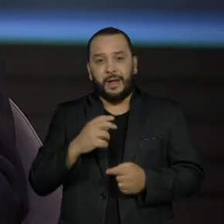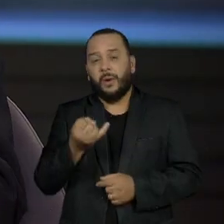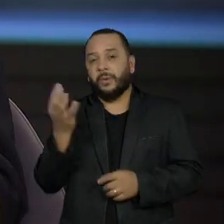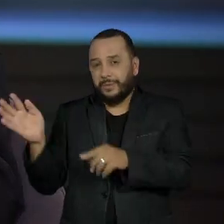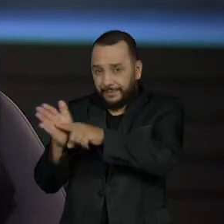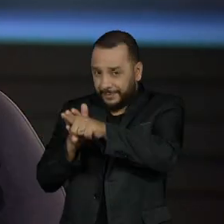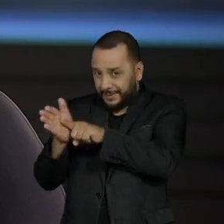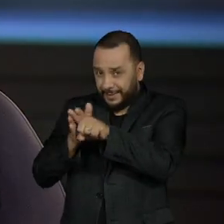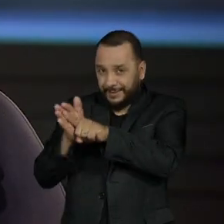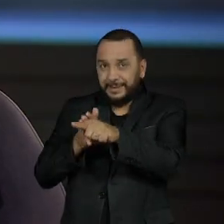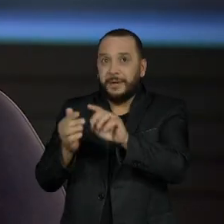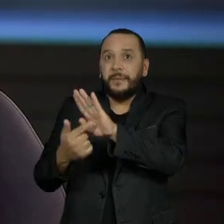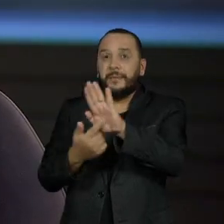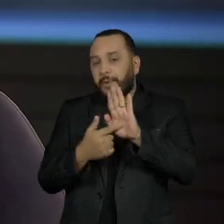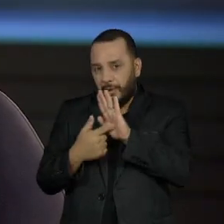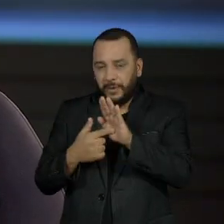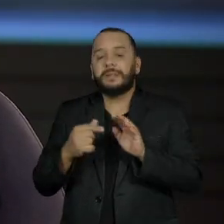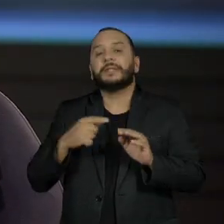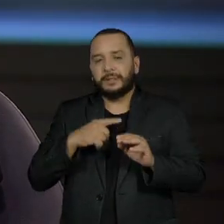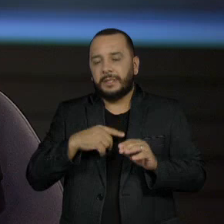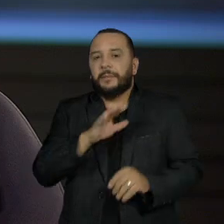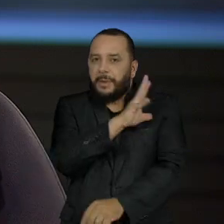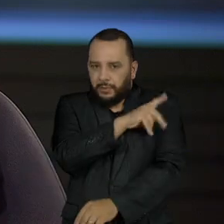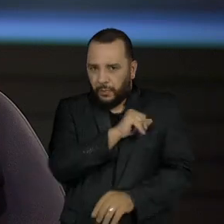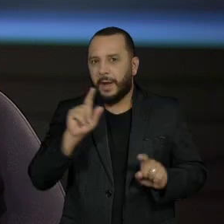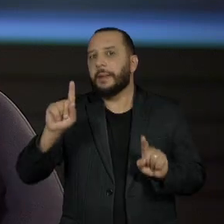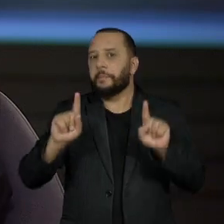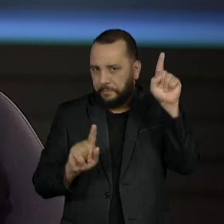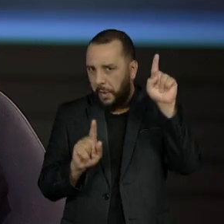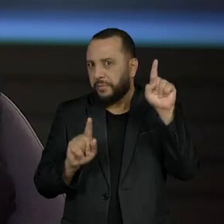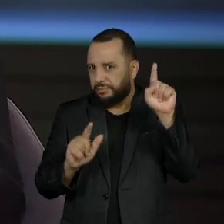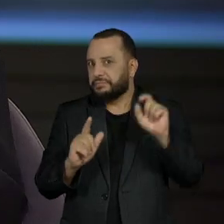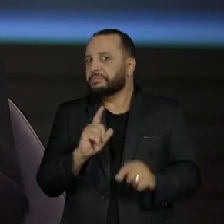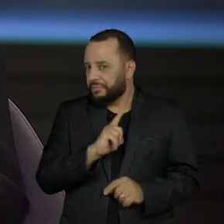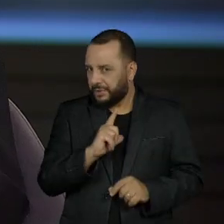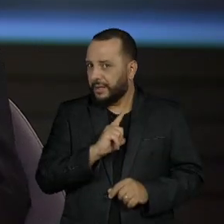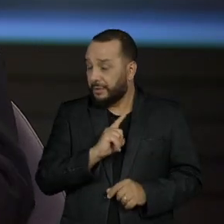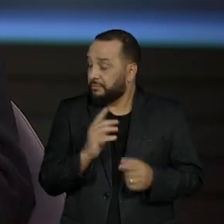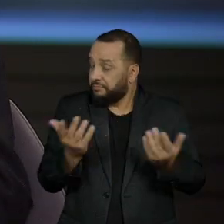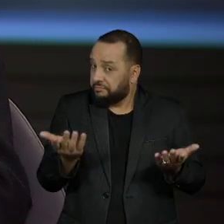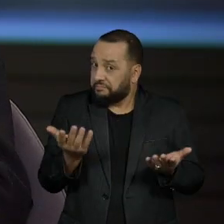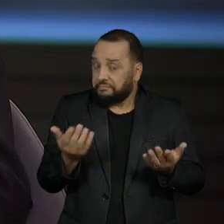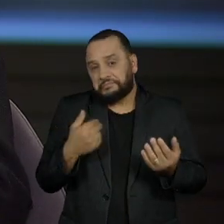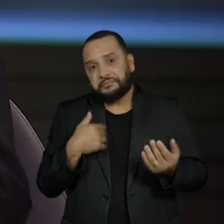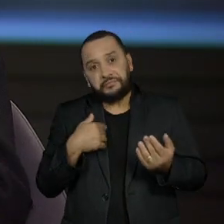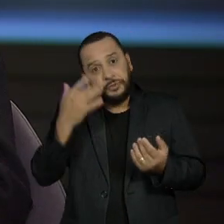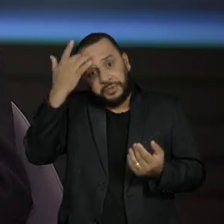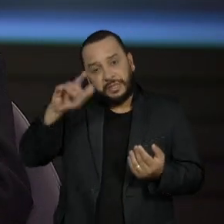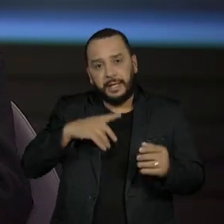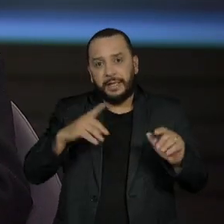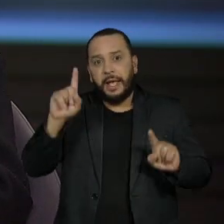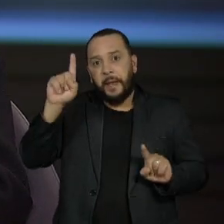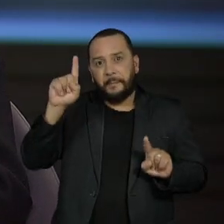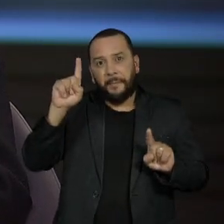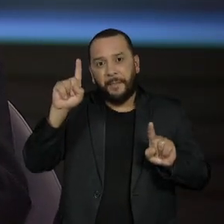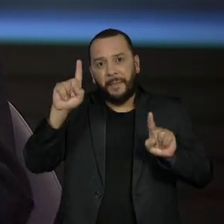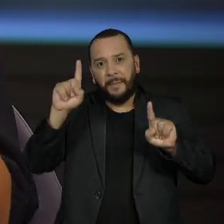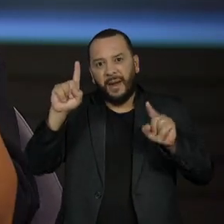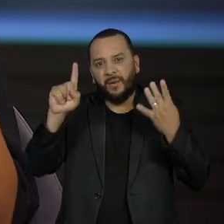mostram ela com percentual acima dessa média aí, ponderada, nos últimos dias, né? Estaria chegando a algo como